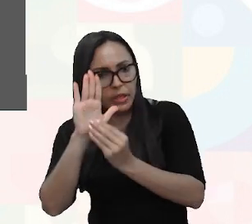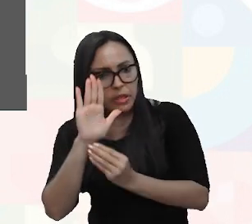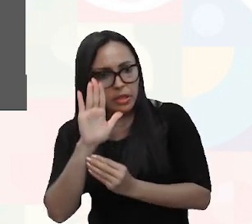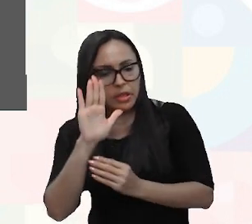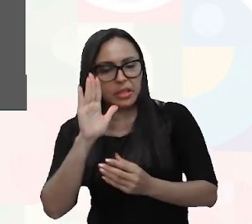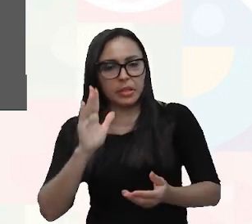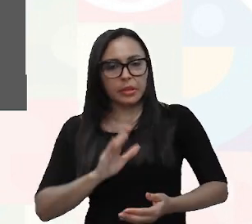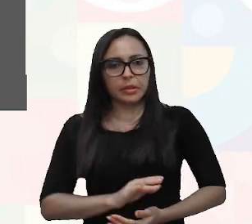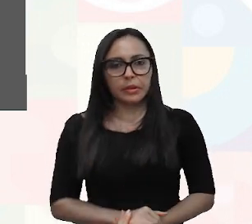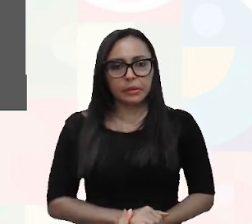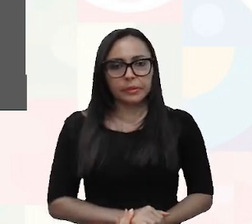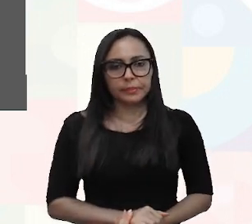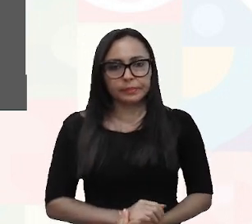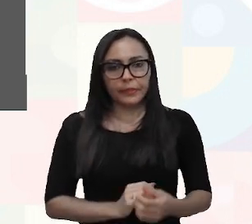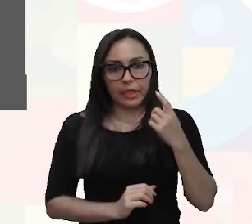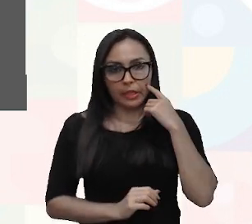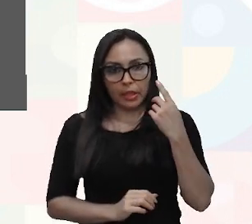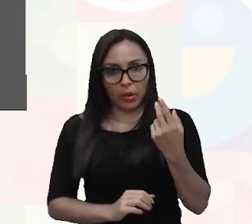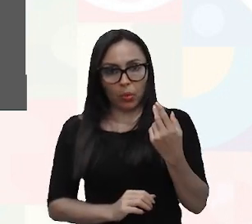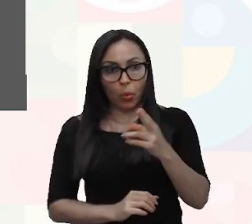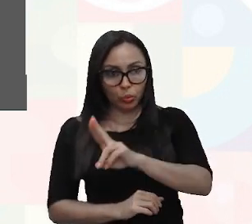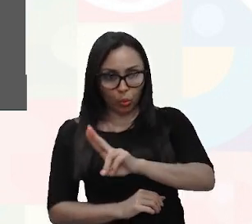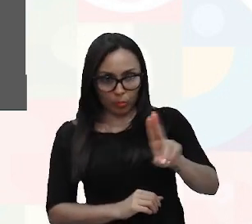nome,